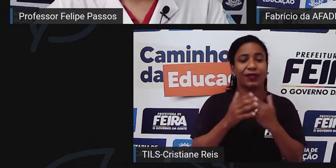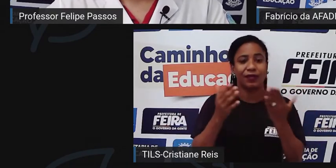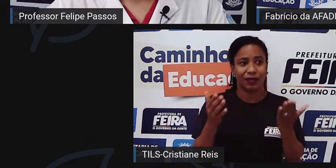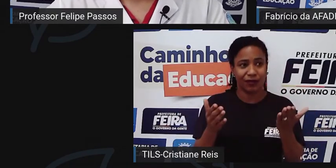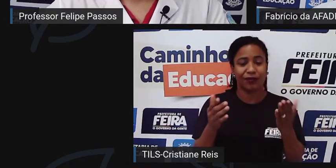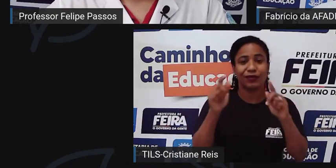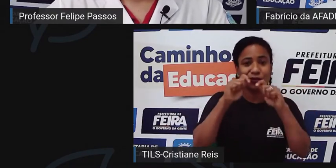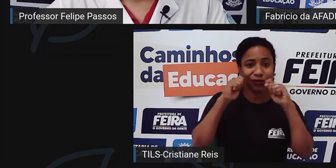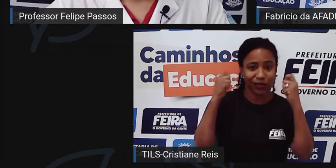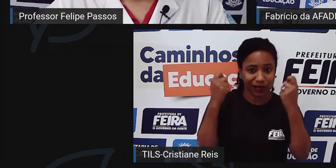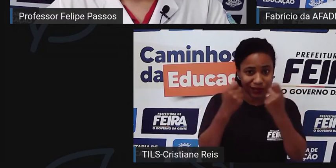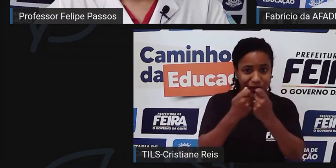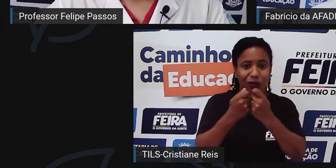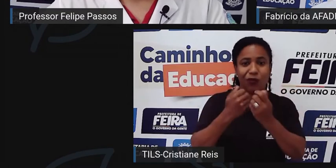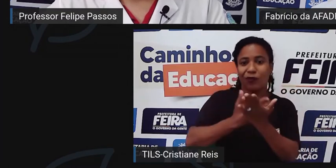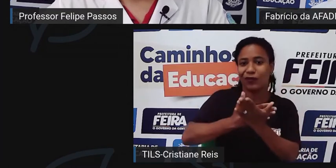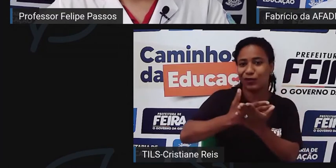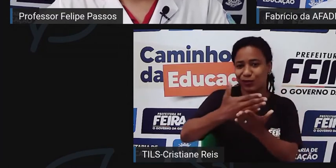associação nessa caminhada,